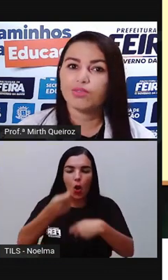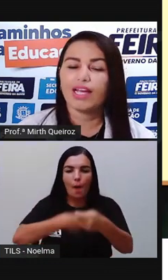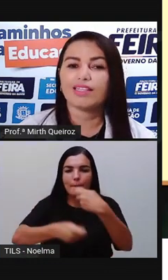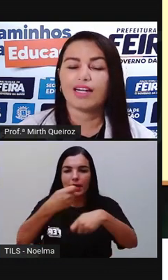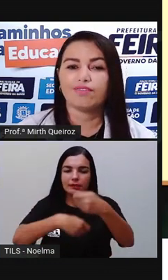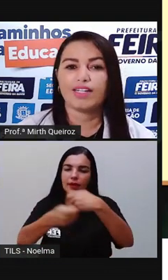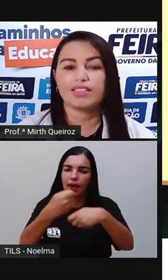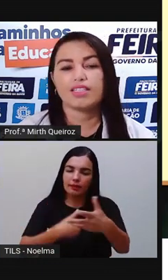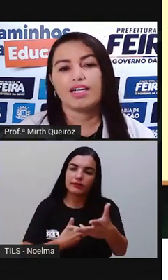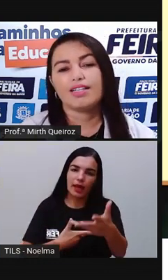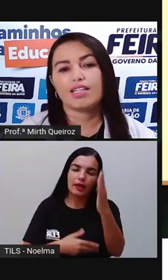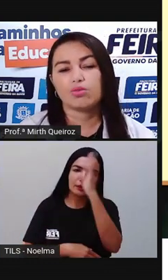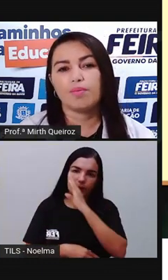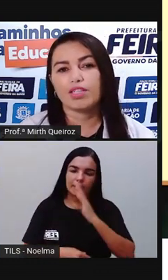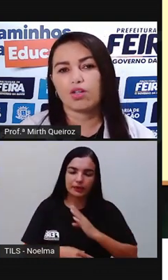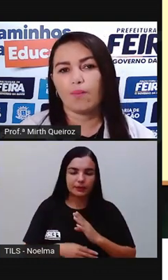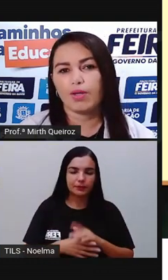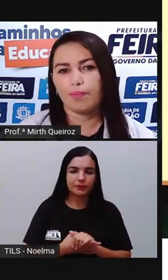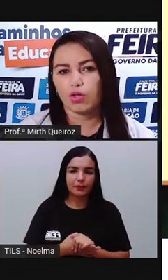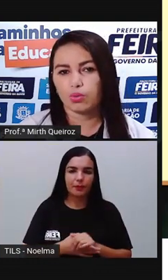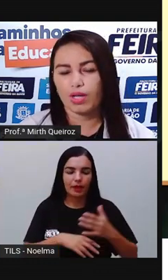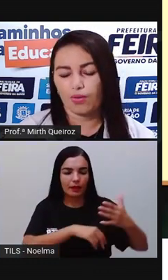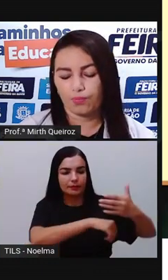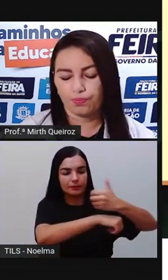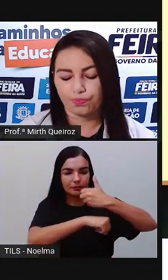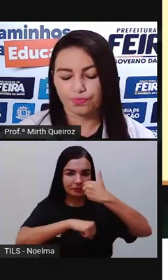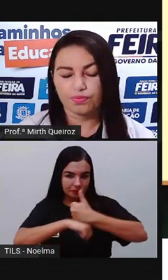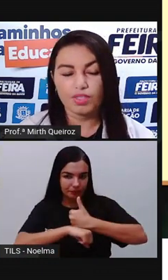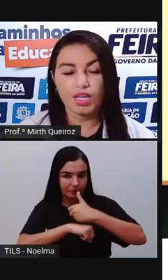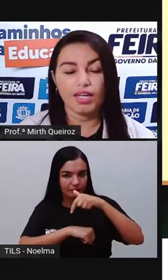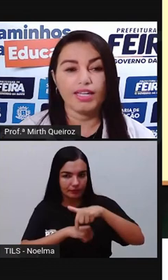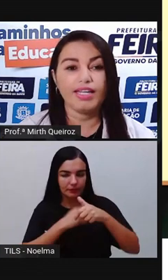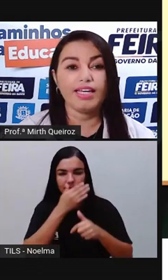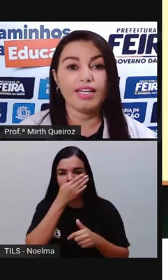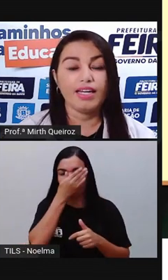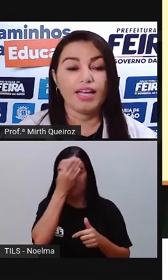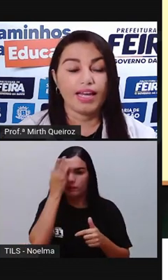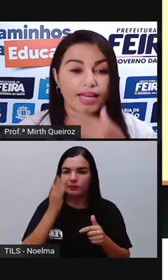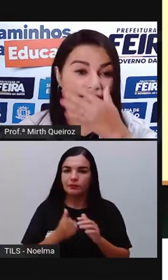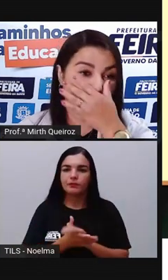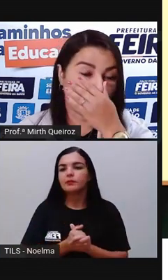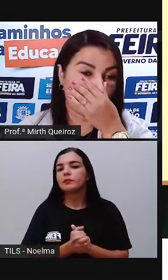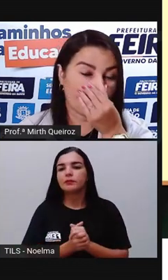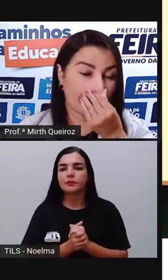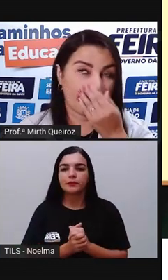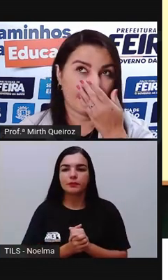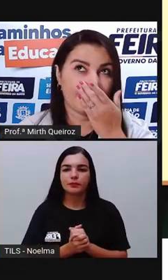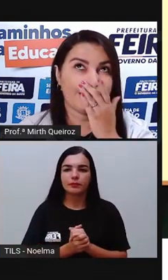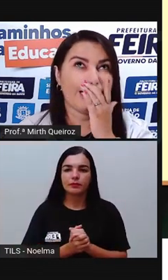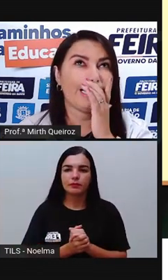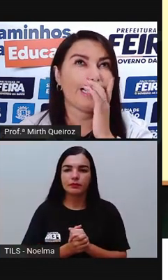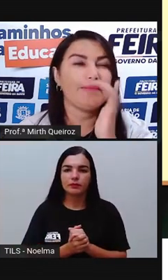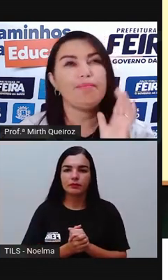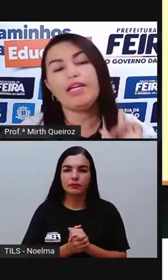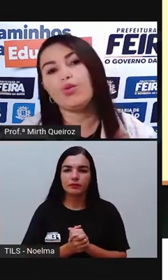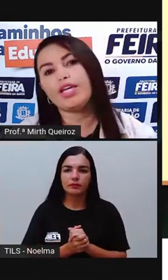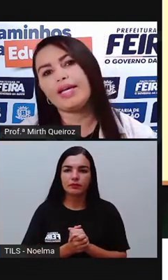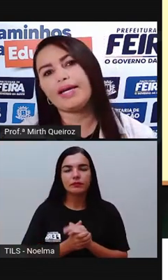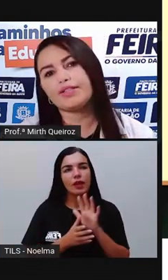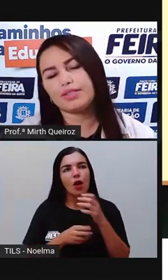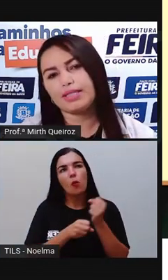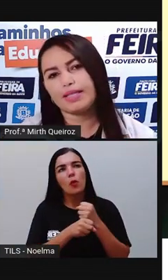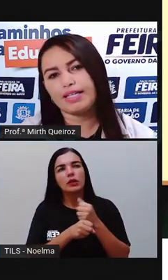Brasil, né? Através da sua metrópole Portugal. E lá em